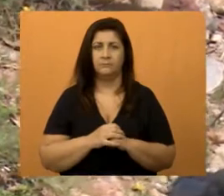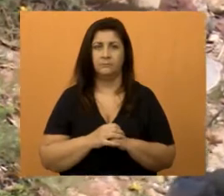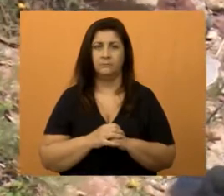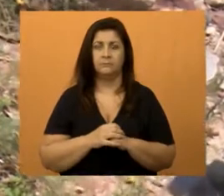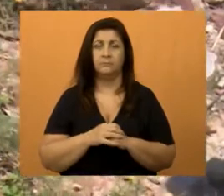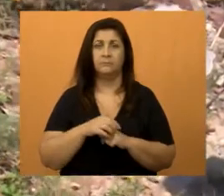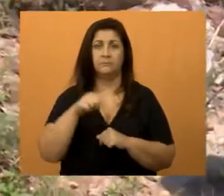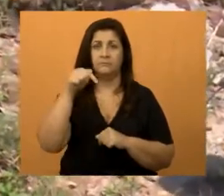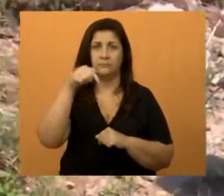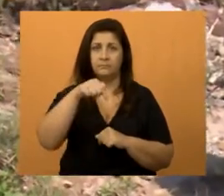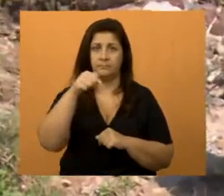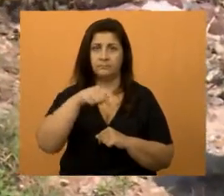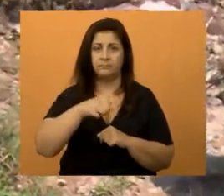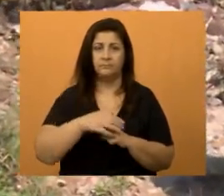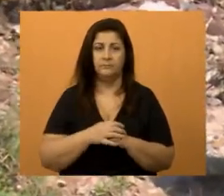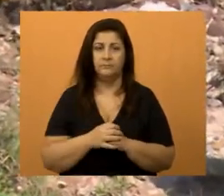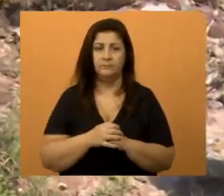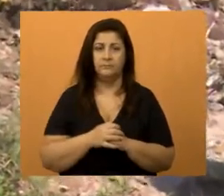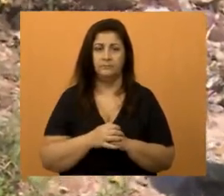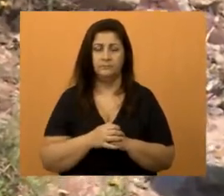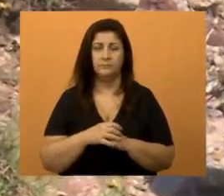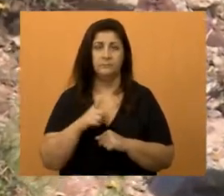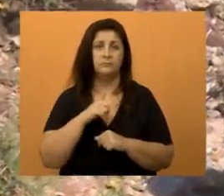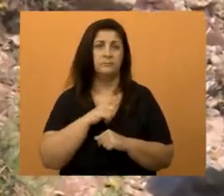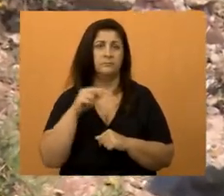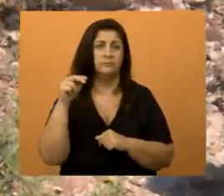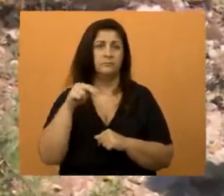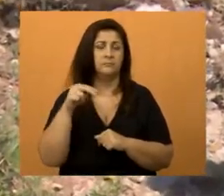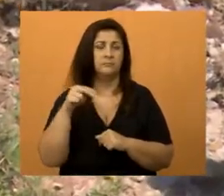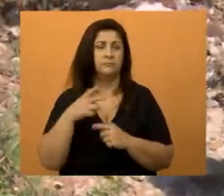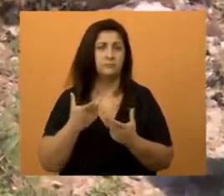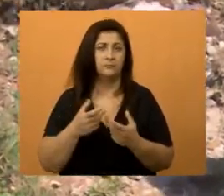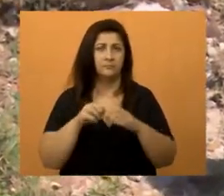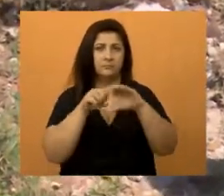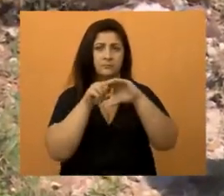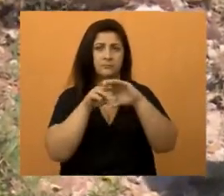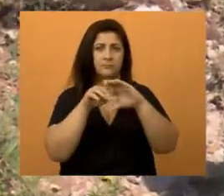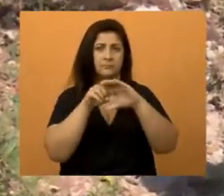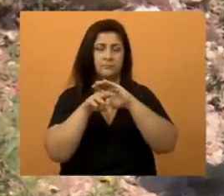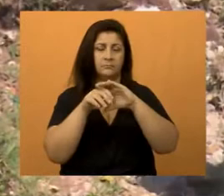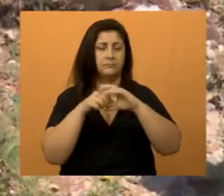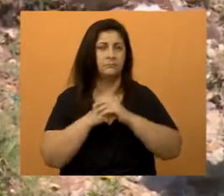bairro. Só que aqui existe uma novela da Globo, está escrito,